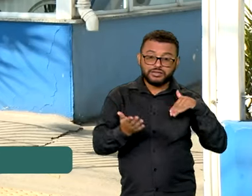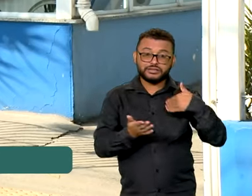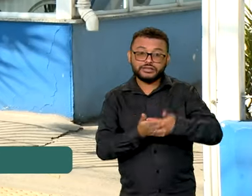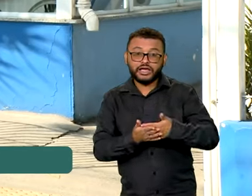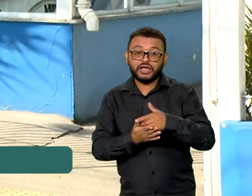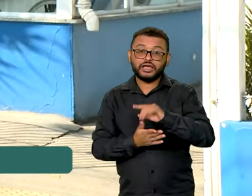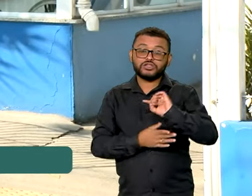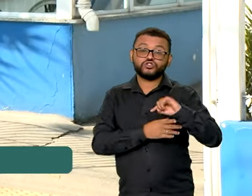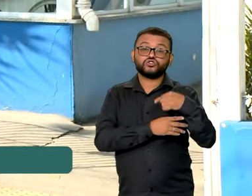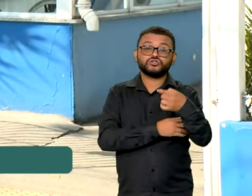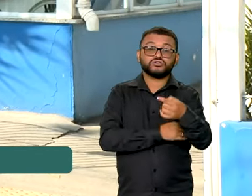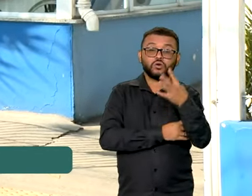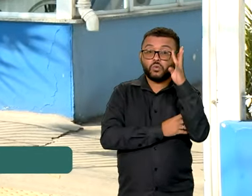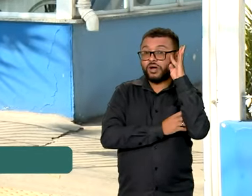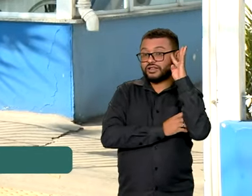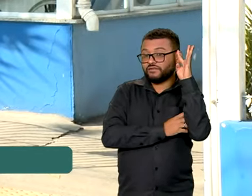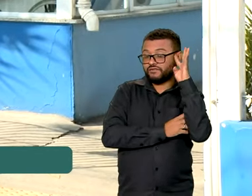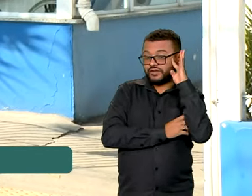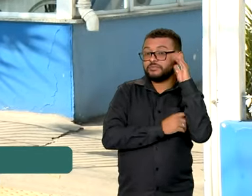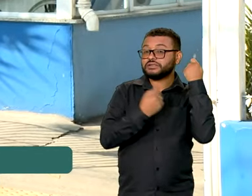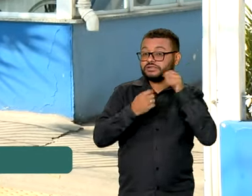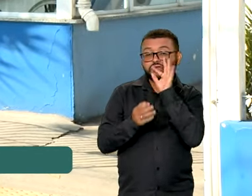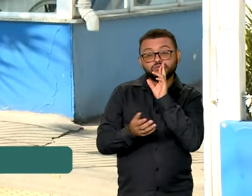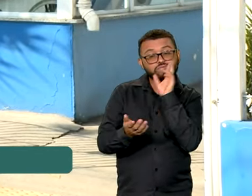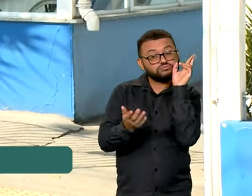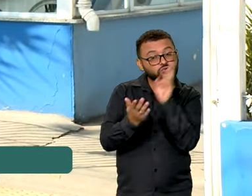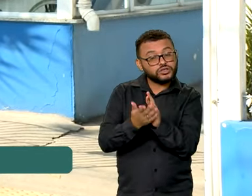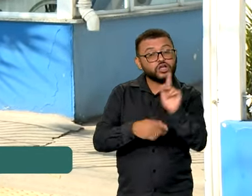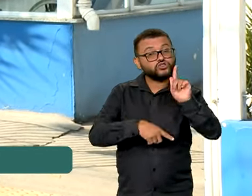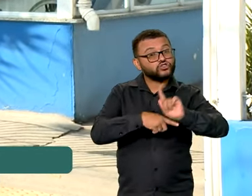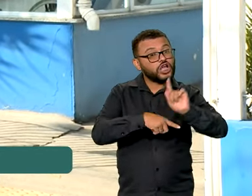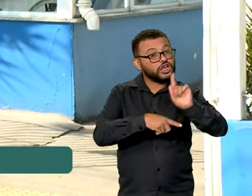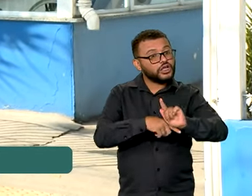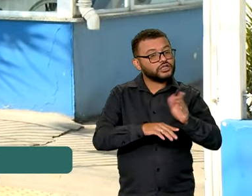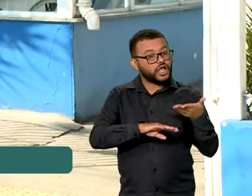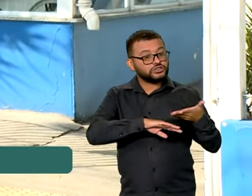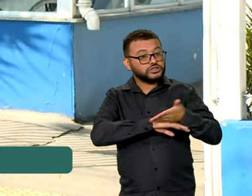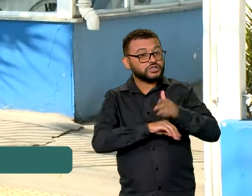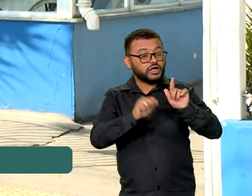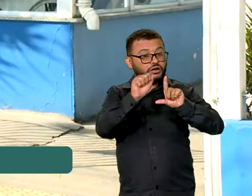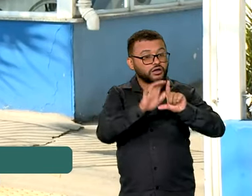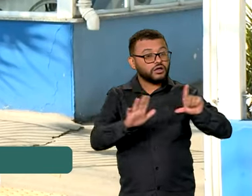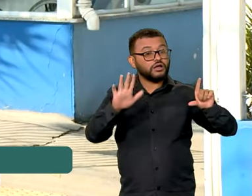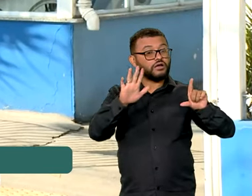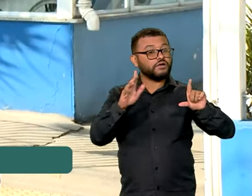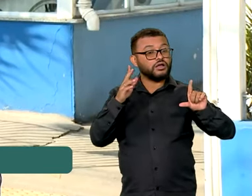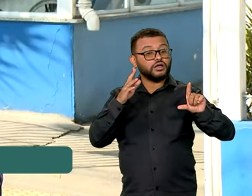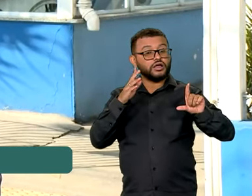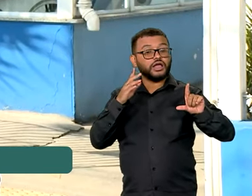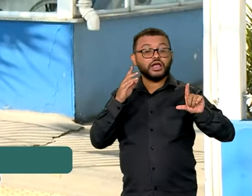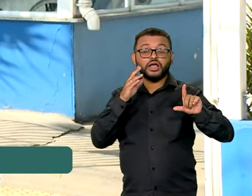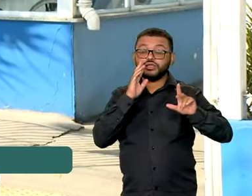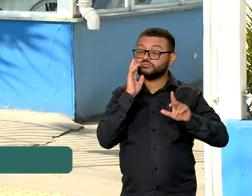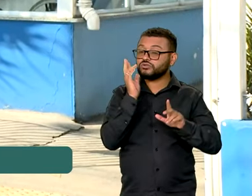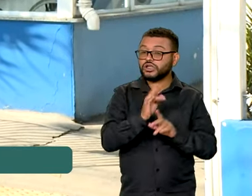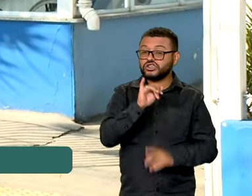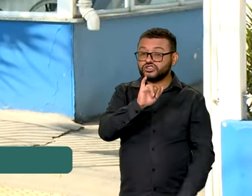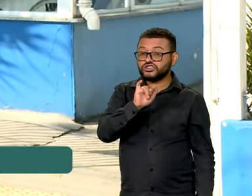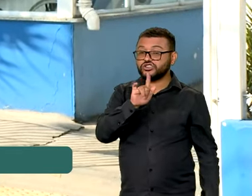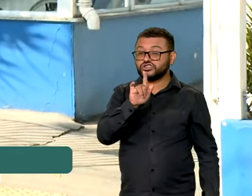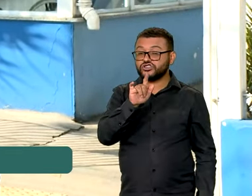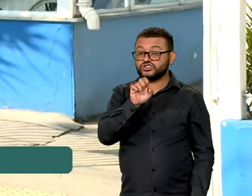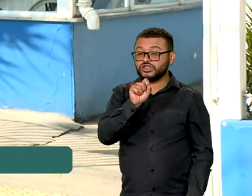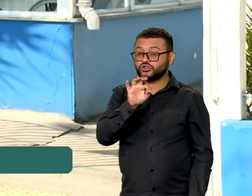vai então até a próxima quarta-feira e o gestor precisa acessar a plataforma e gestor. Normalmente, essa